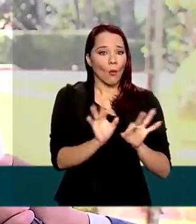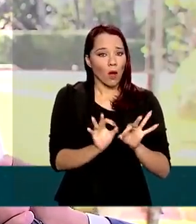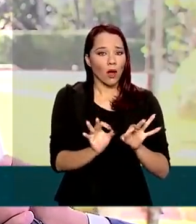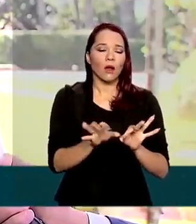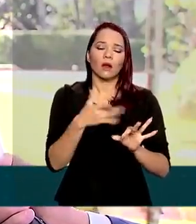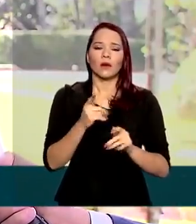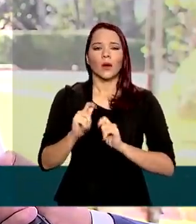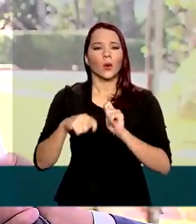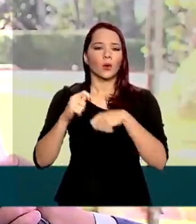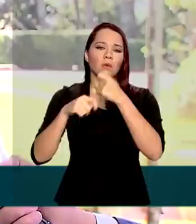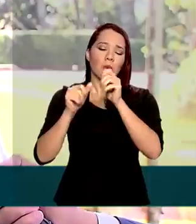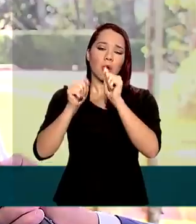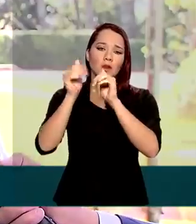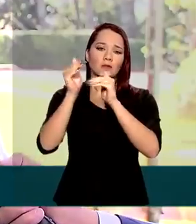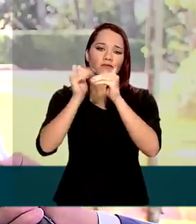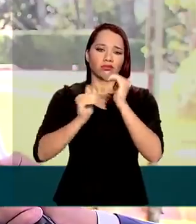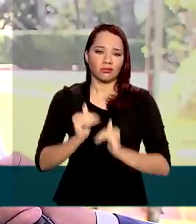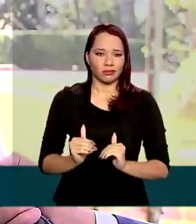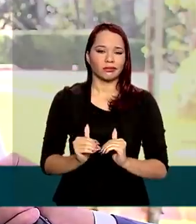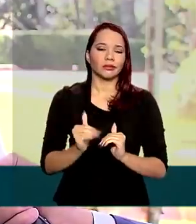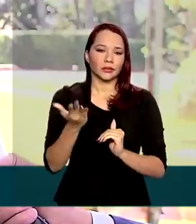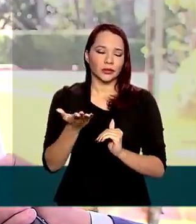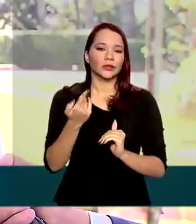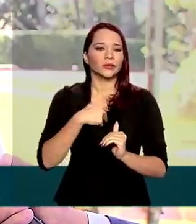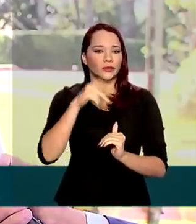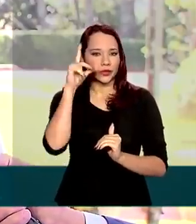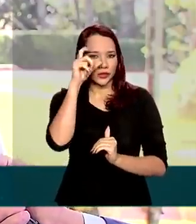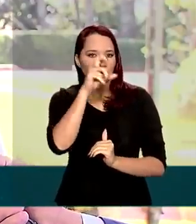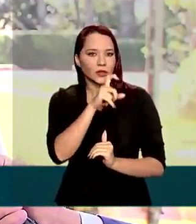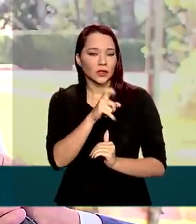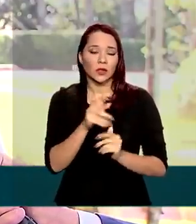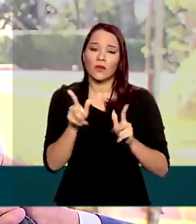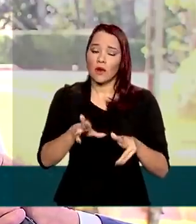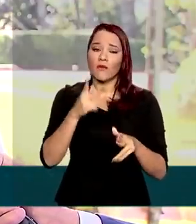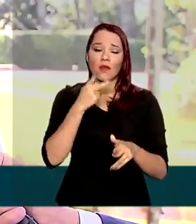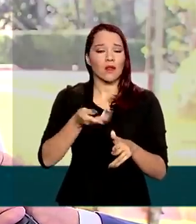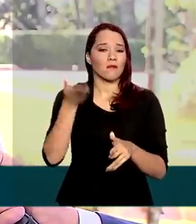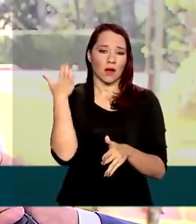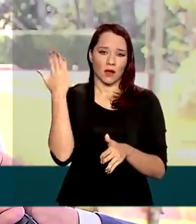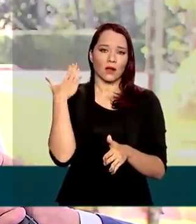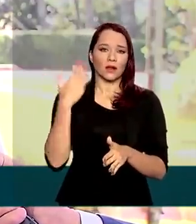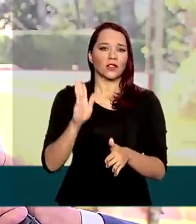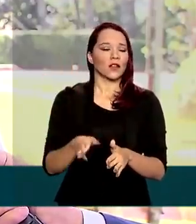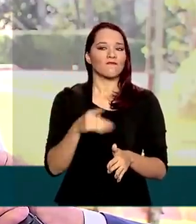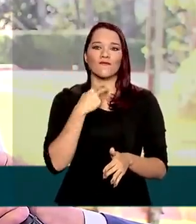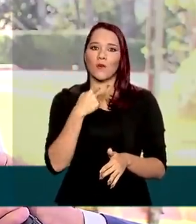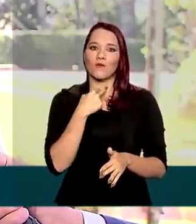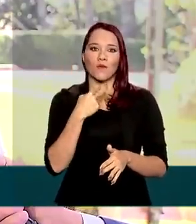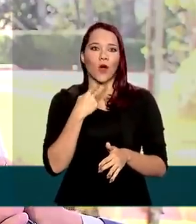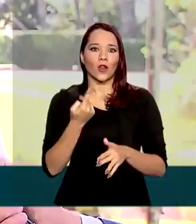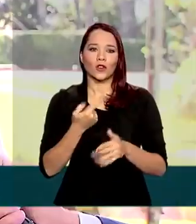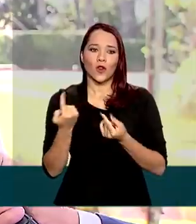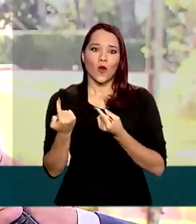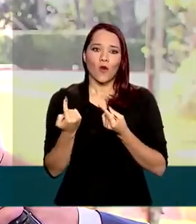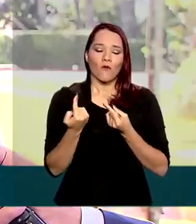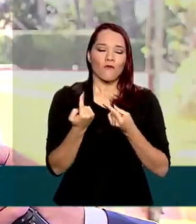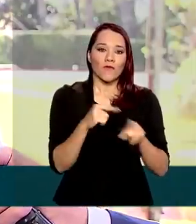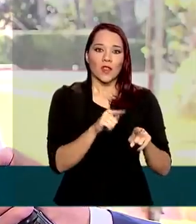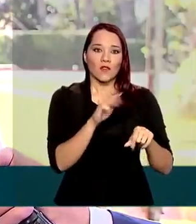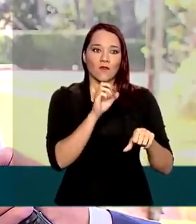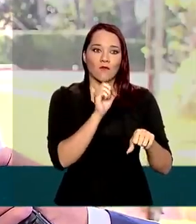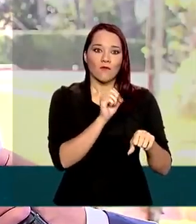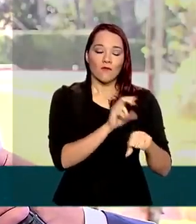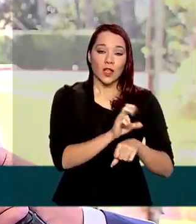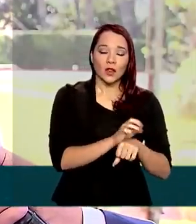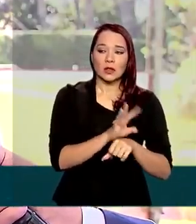a economia pode se colocar numa situação bastante complexa. como já disse no passado, não se pode combater o vírus, onde o efeito